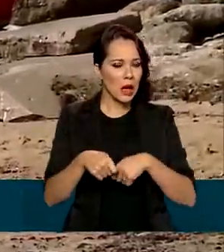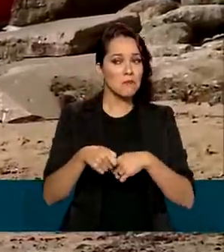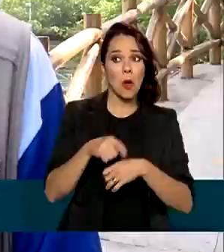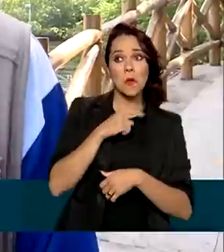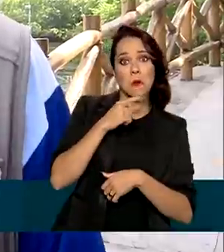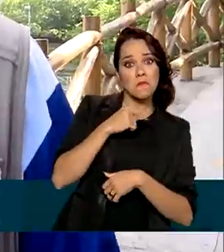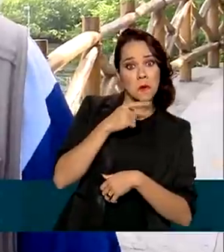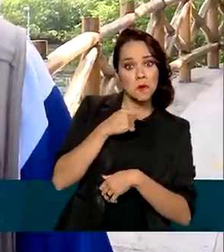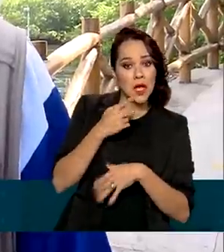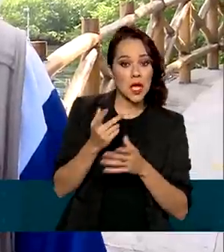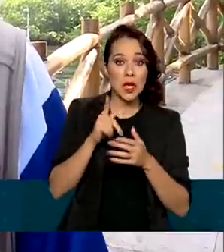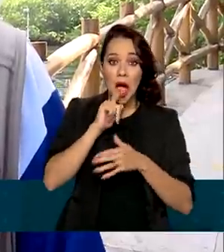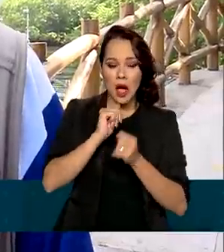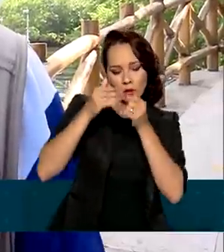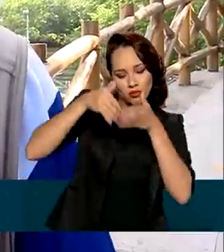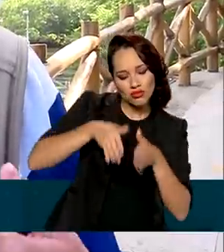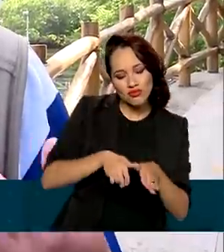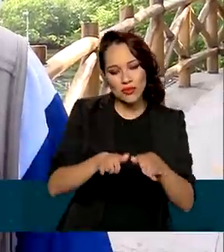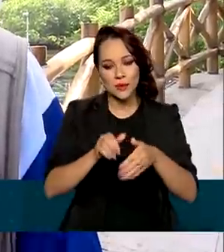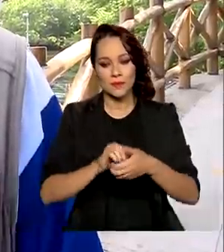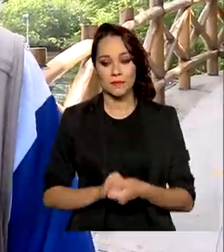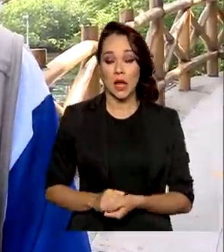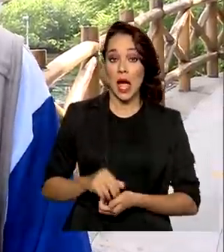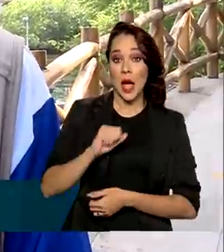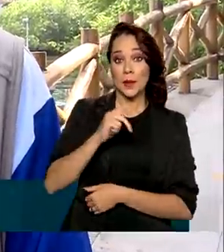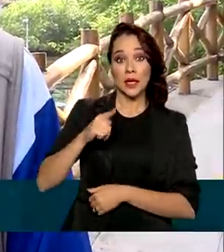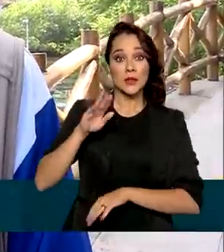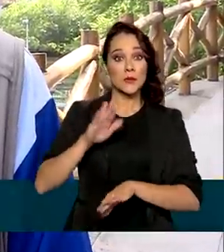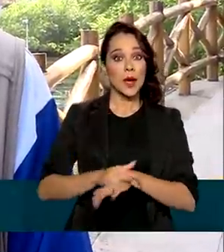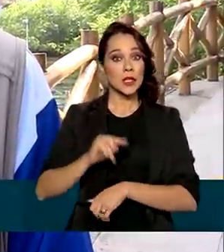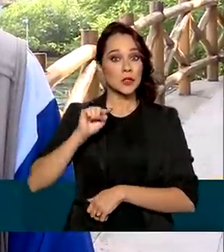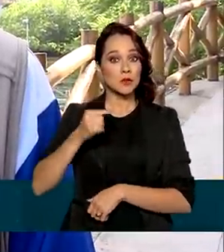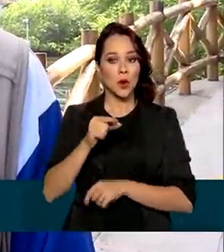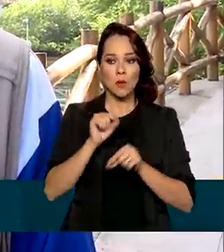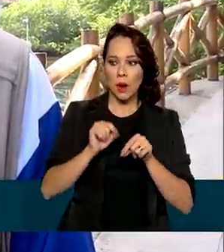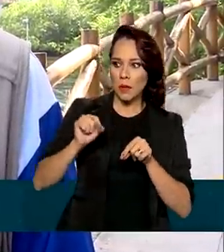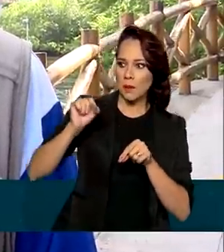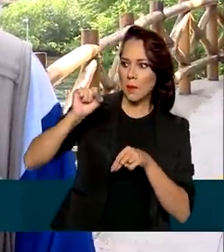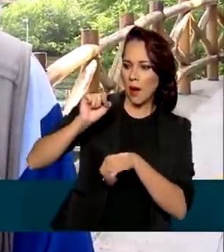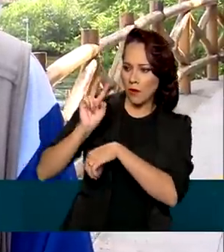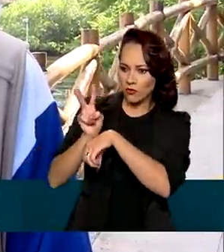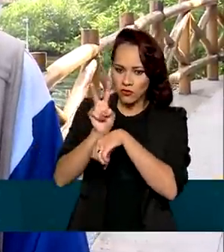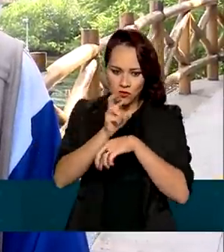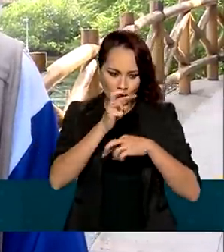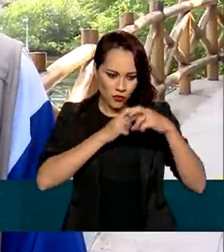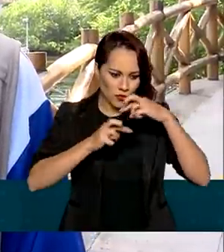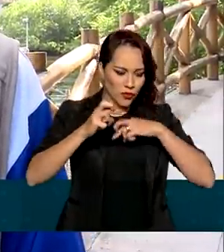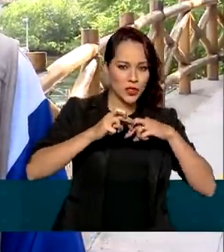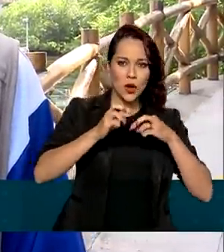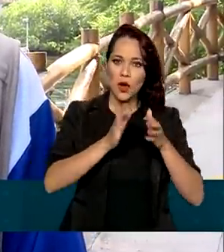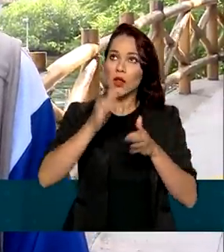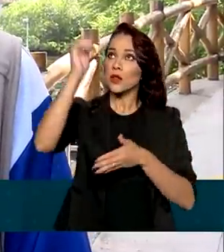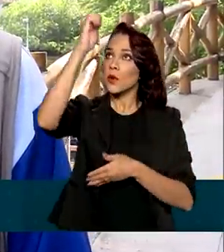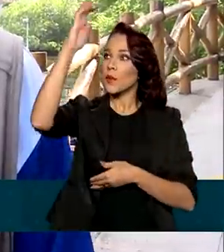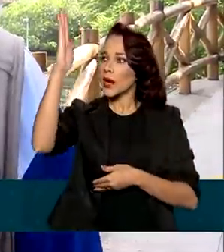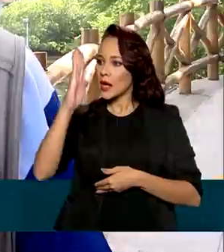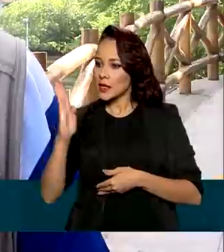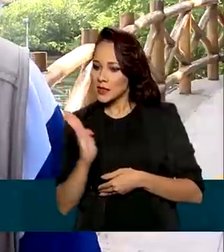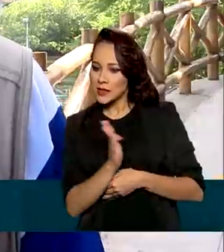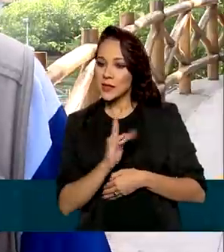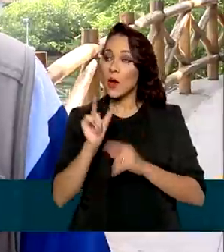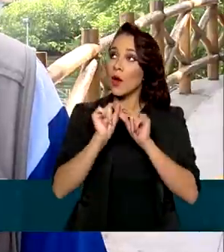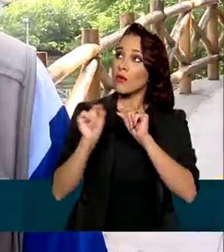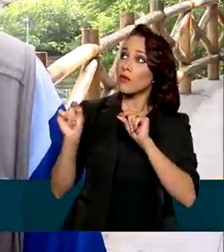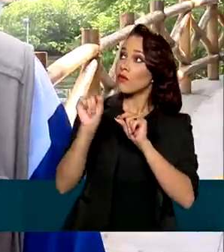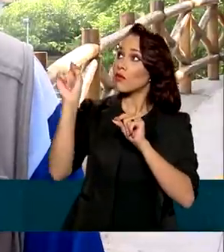e imprópria. É um aplicativo que tem mais de mil pontos de monitoramento das praias ao longo da costa brasileira e